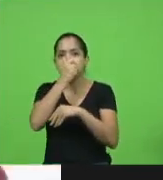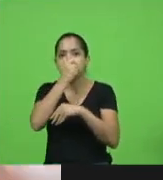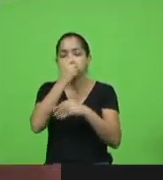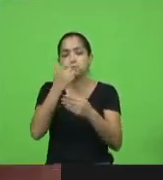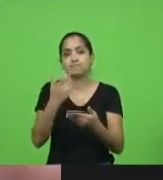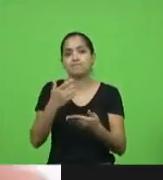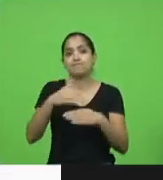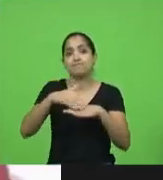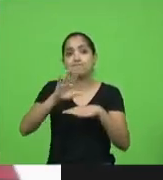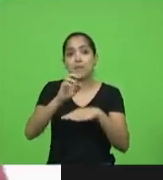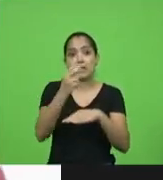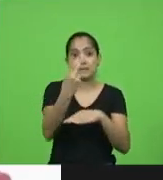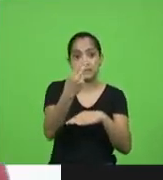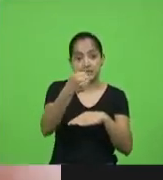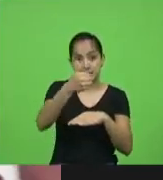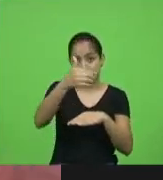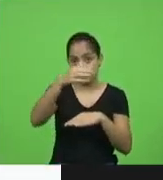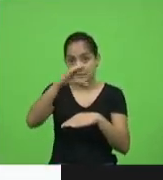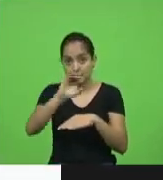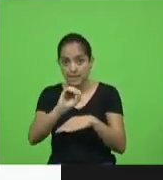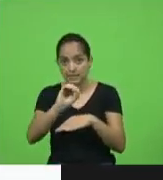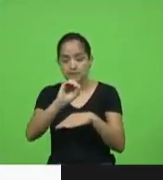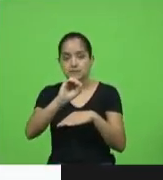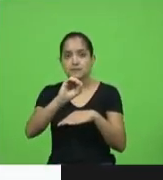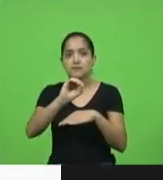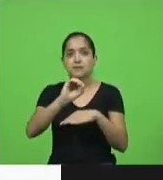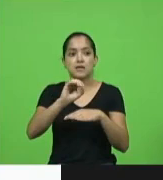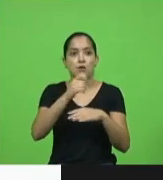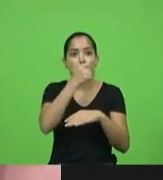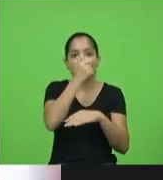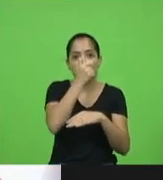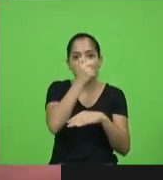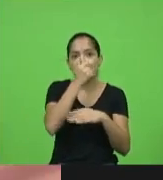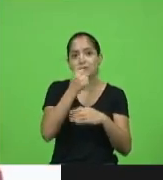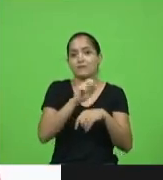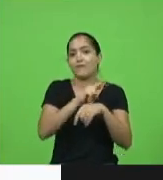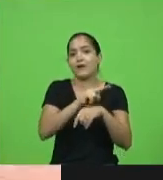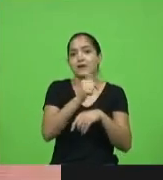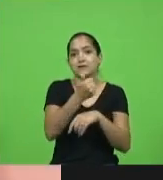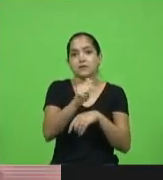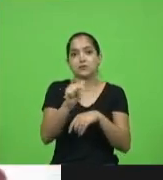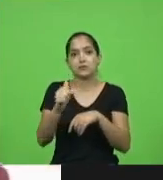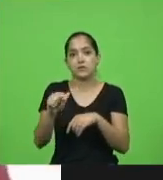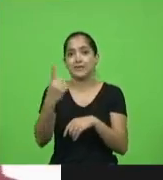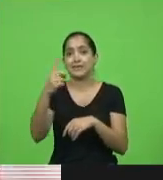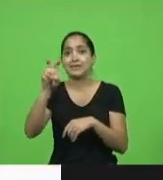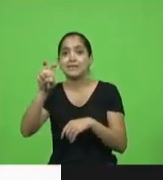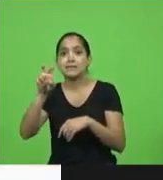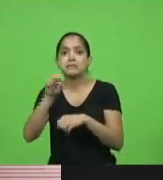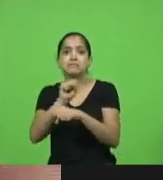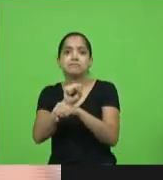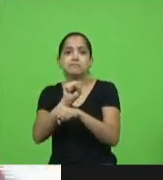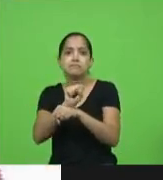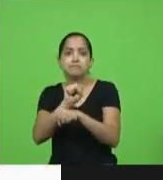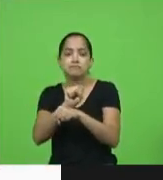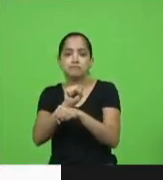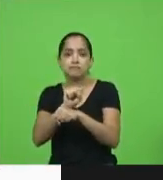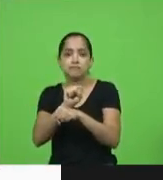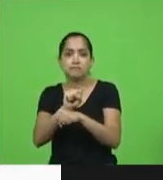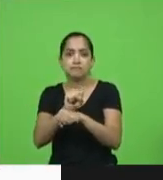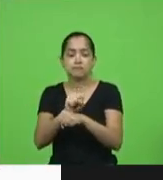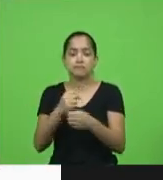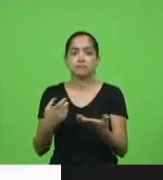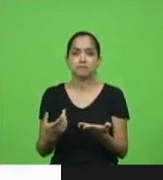10 leitos de UTI geral lotados. 15 pessoas aguardando leitos de UTI no